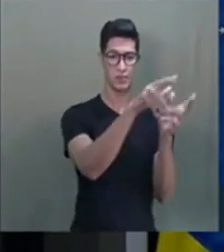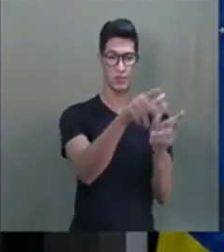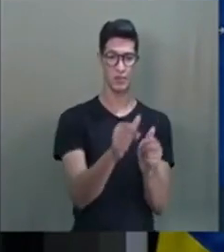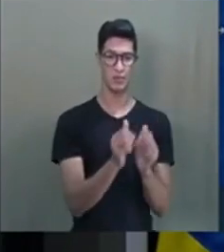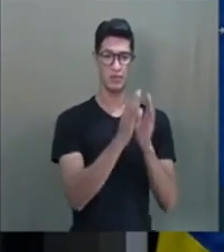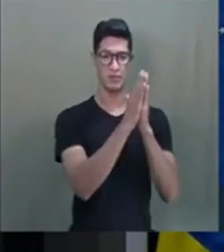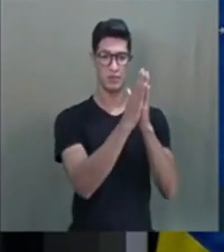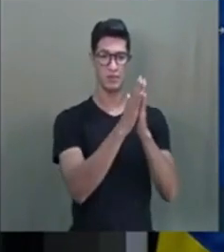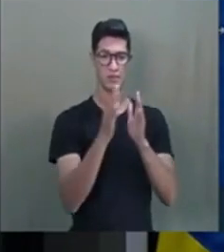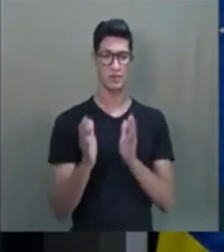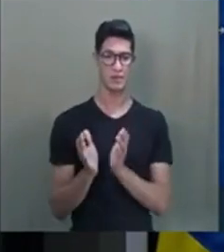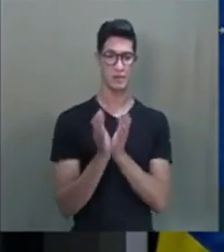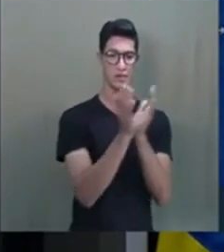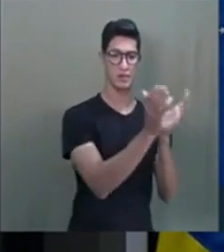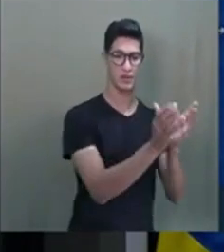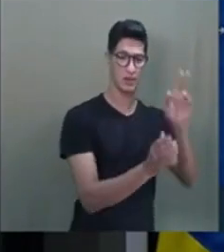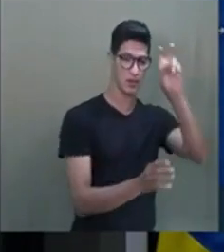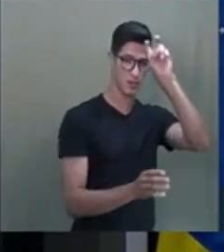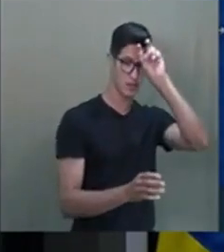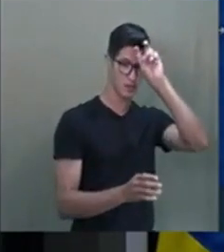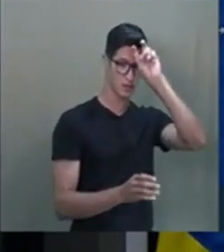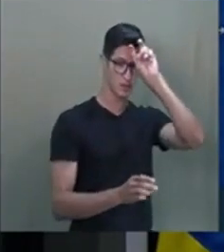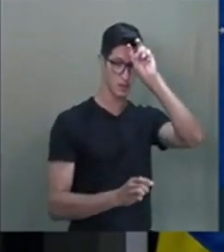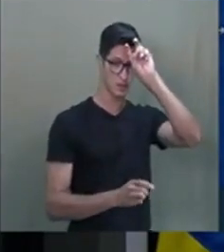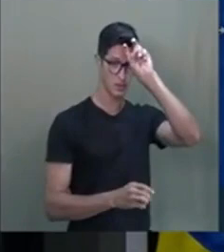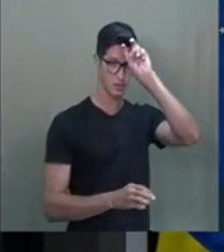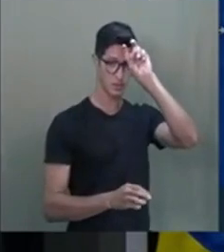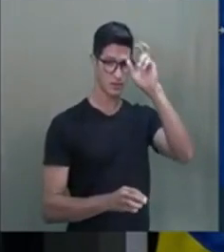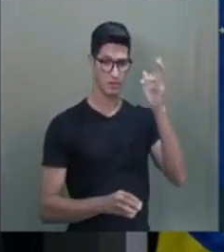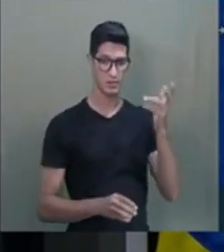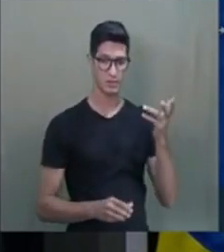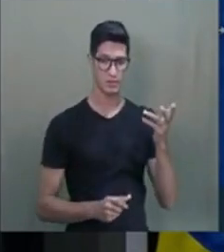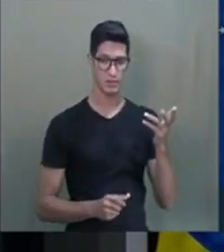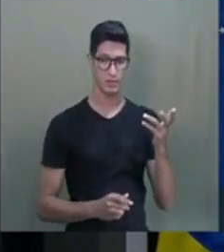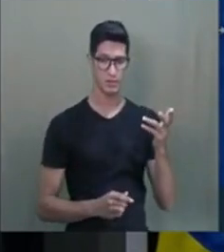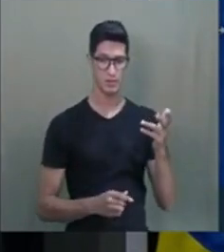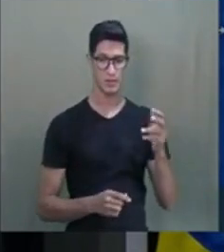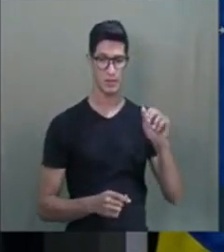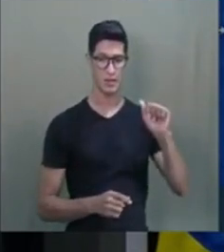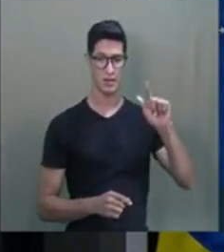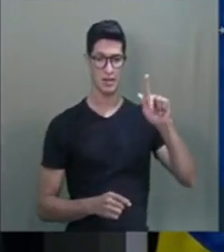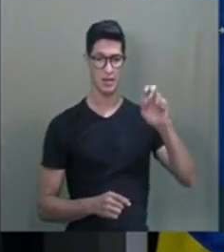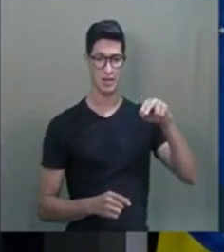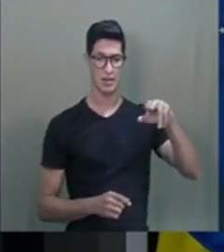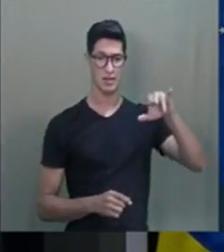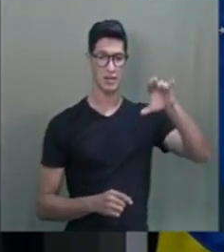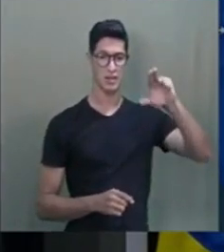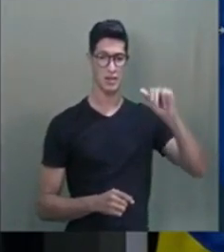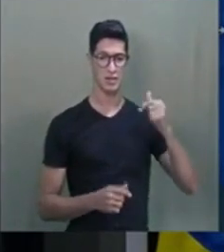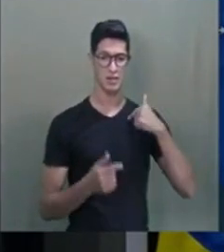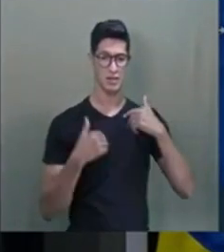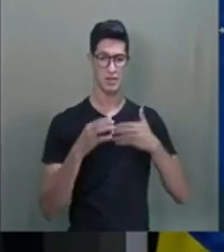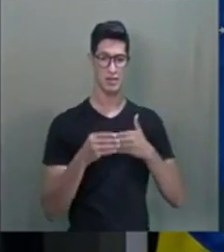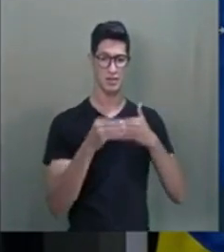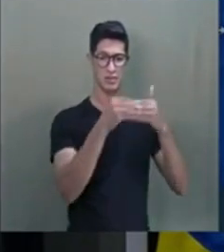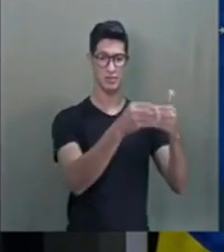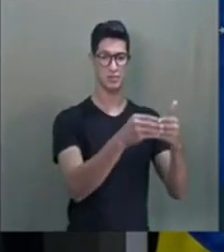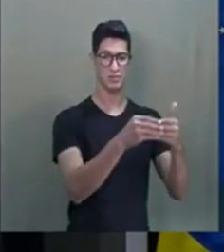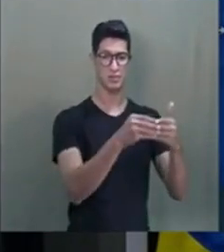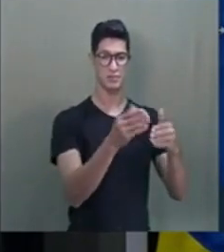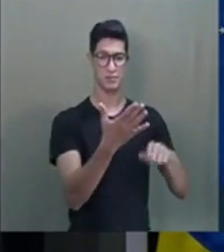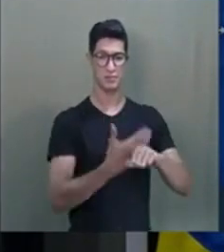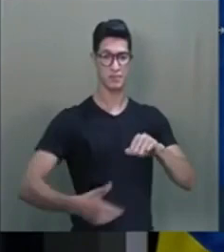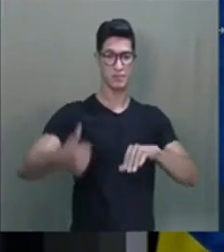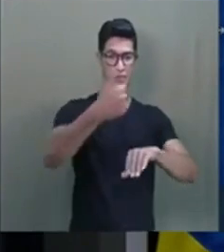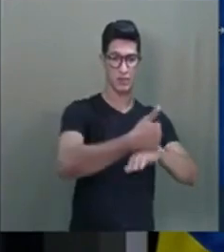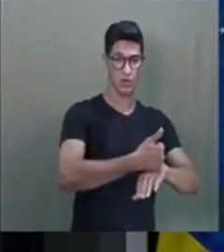E eu ia levar um grupo ao Egito e a agência que eu ia levar me deu um golpe,